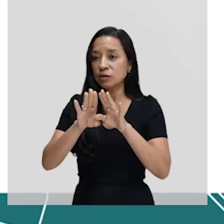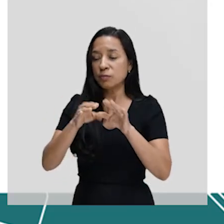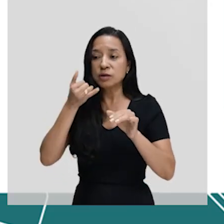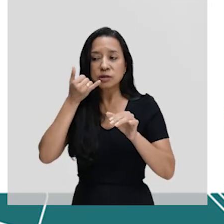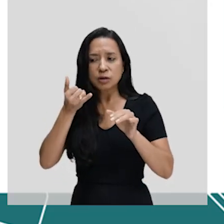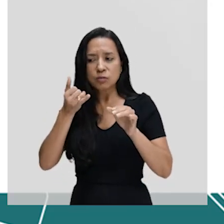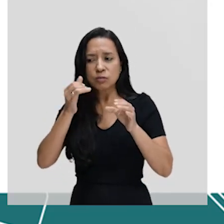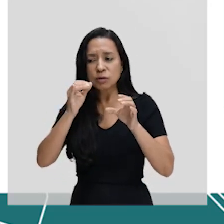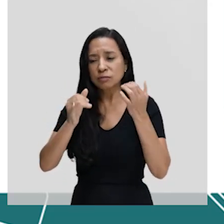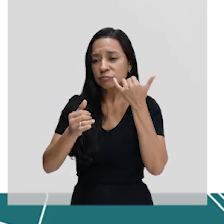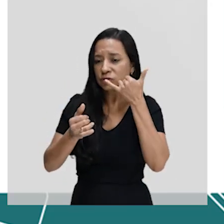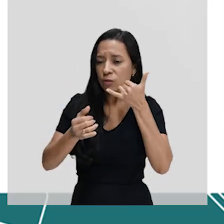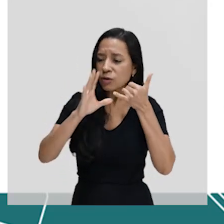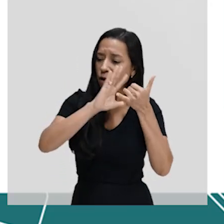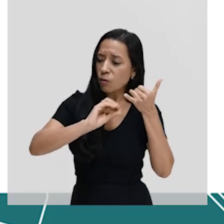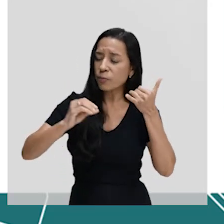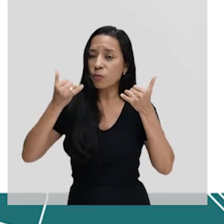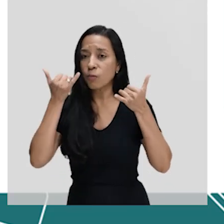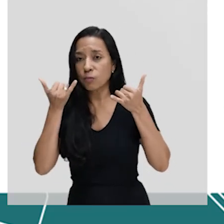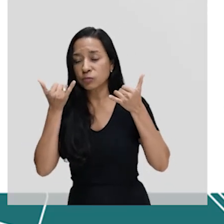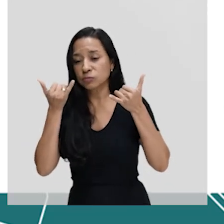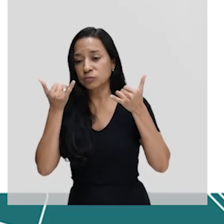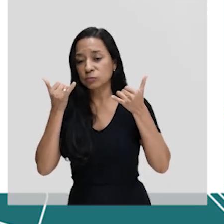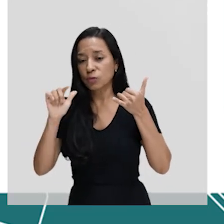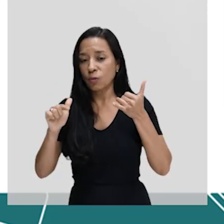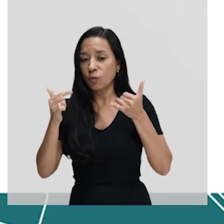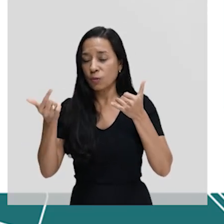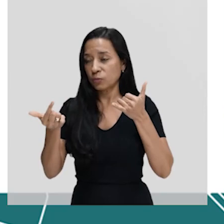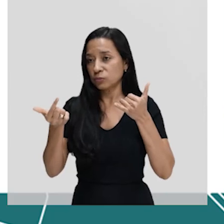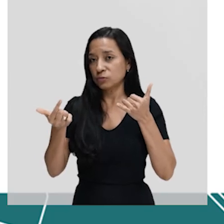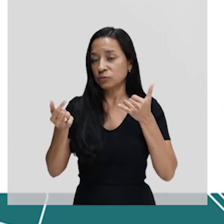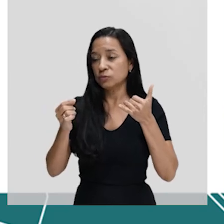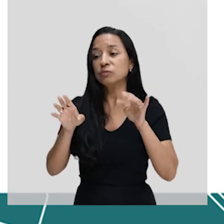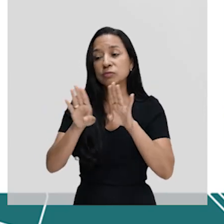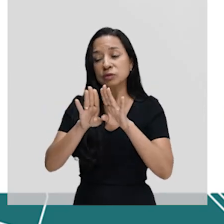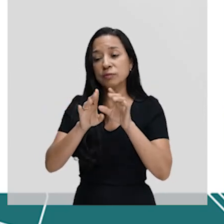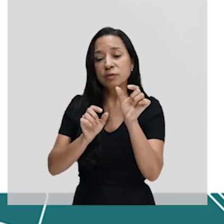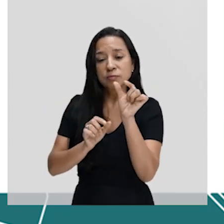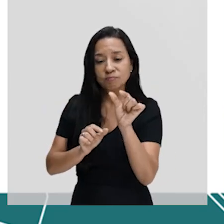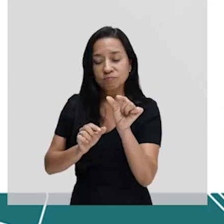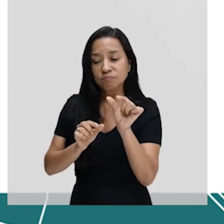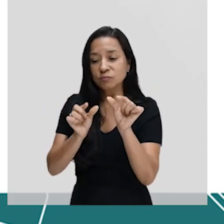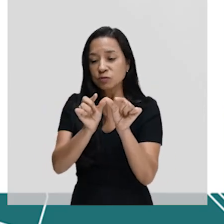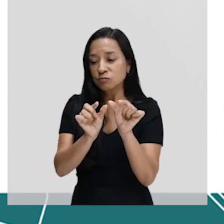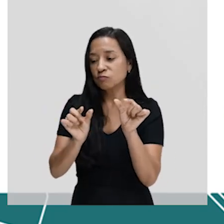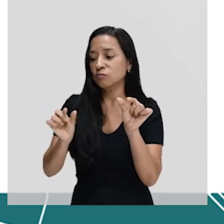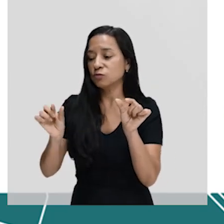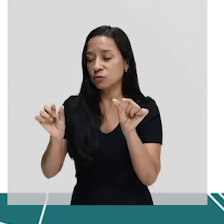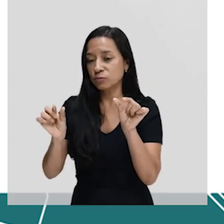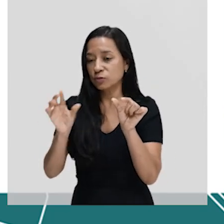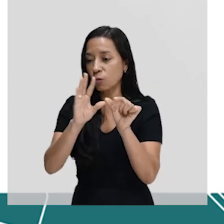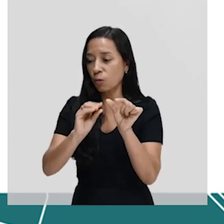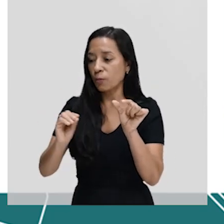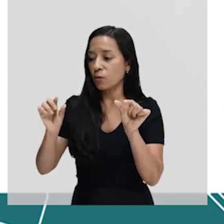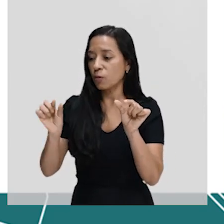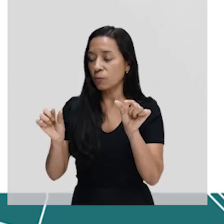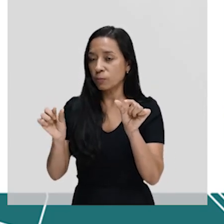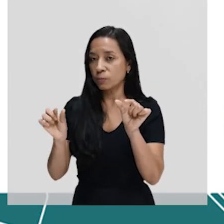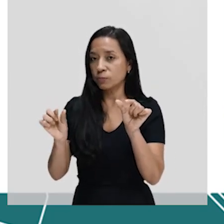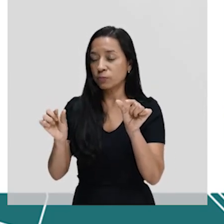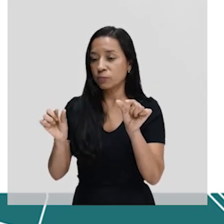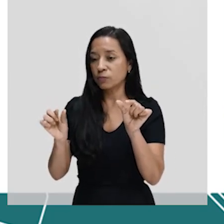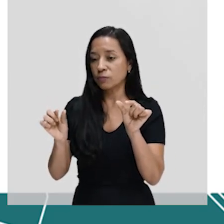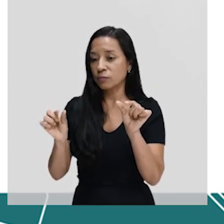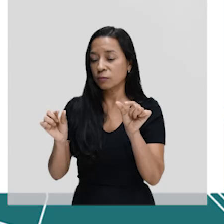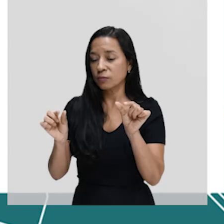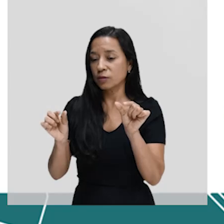técnico, ele acabou se tornando uma palavra simples. no nosso dia a dia. Graças, por exemplo, à engenharia genética,